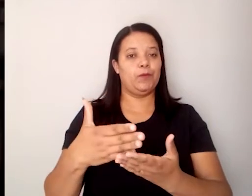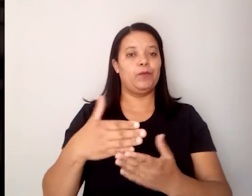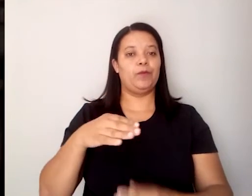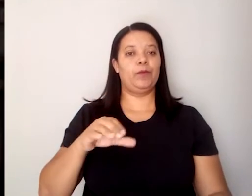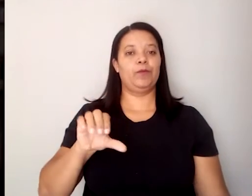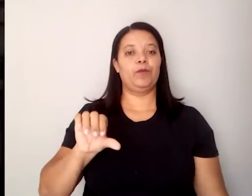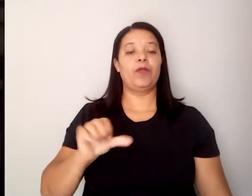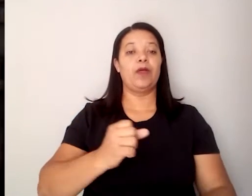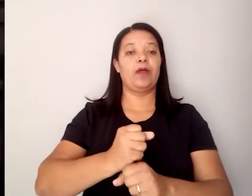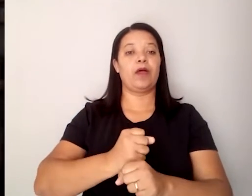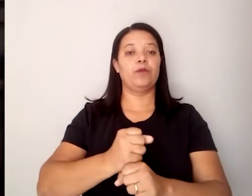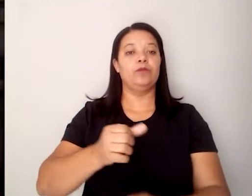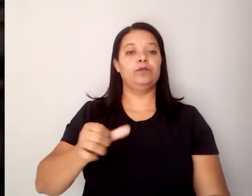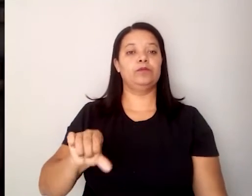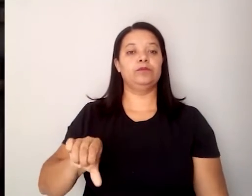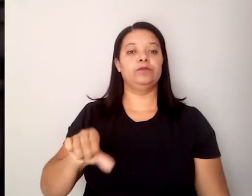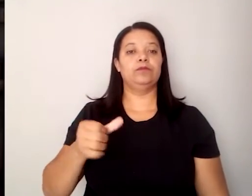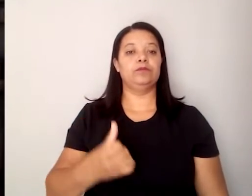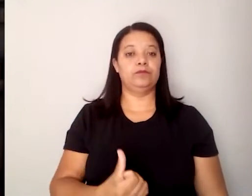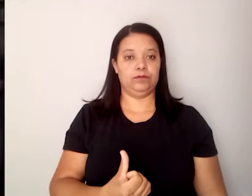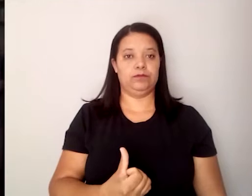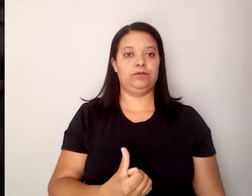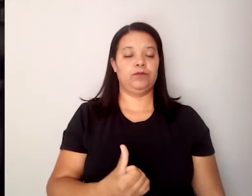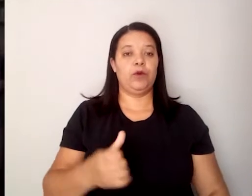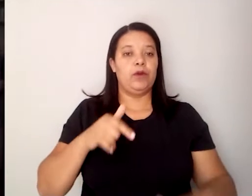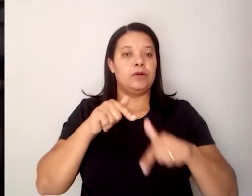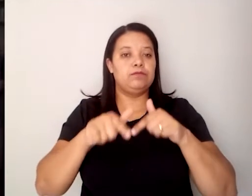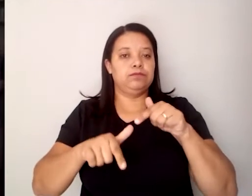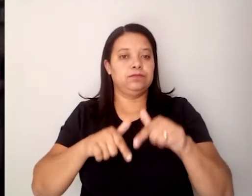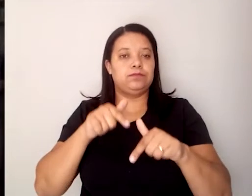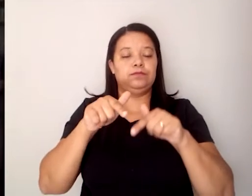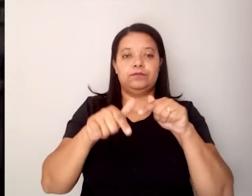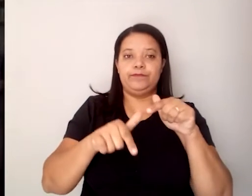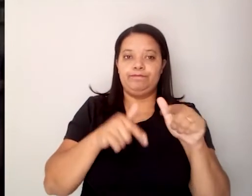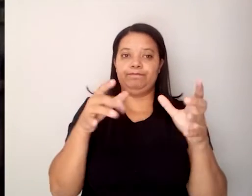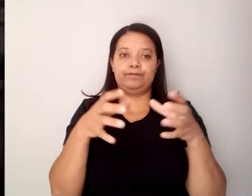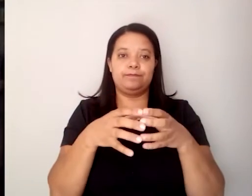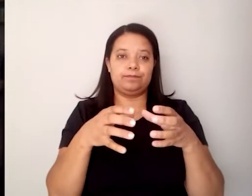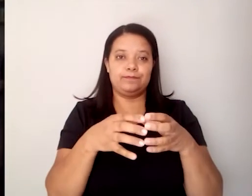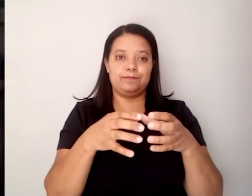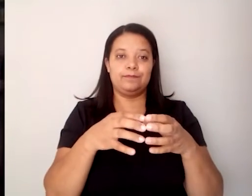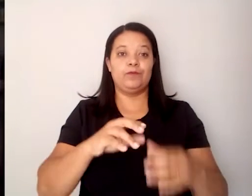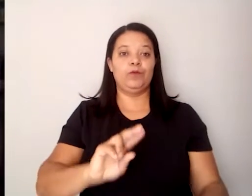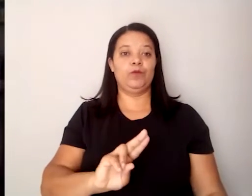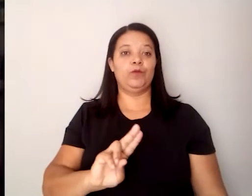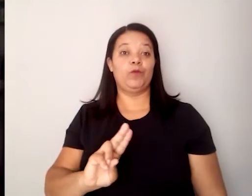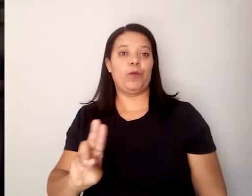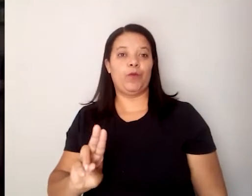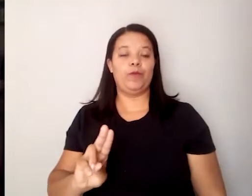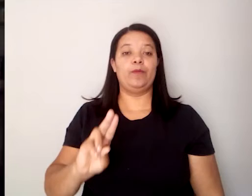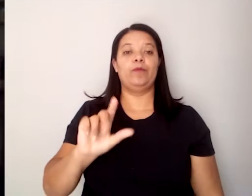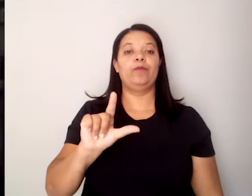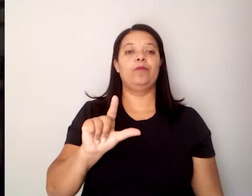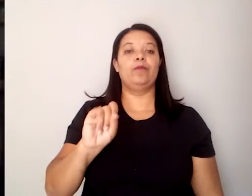nós estamos trabalhando, nosso grupo, chamado justamente Literaterras,